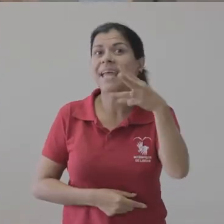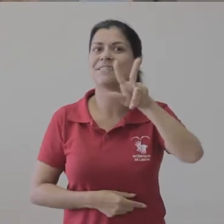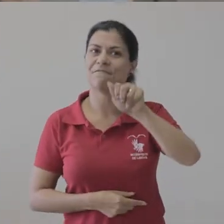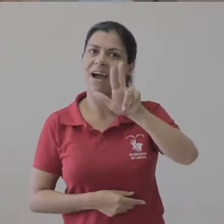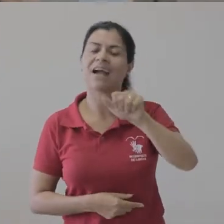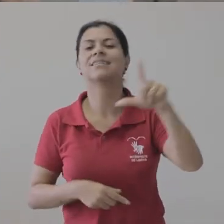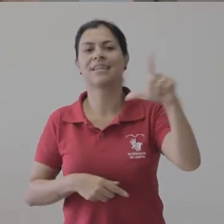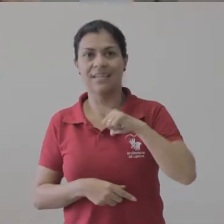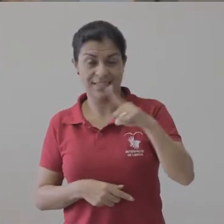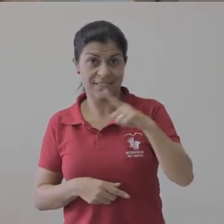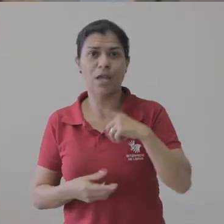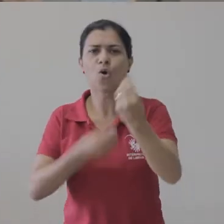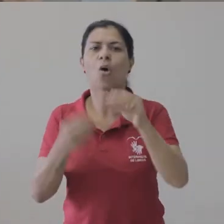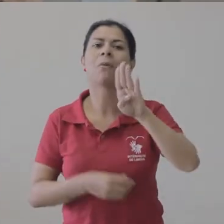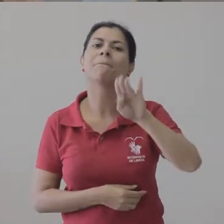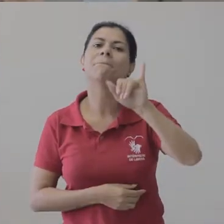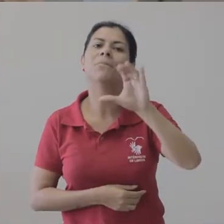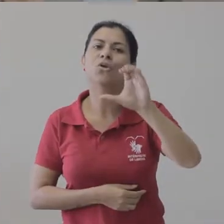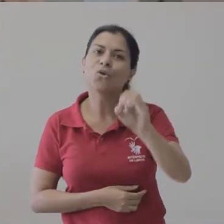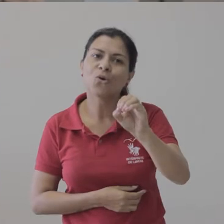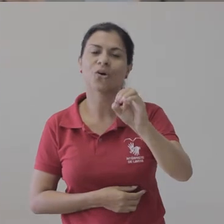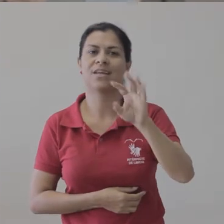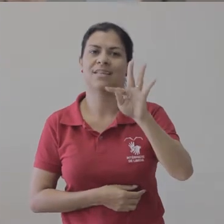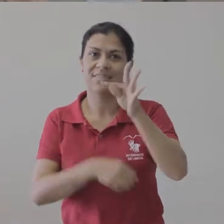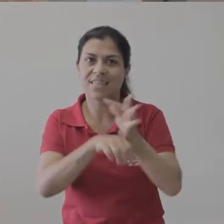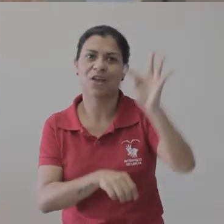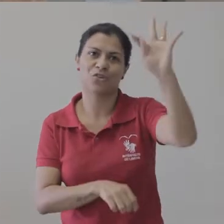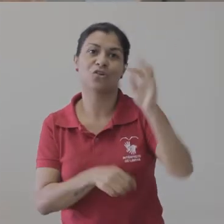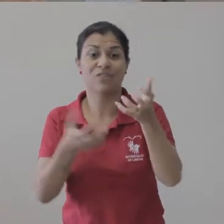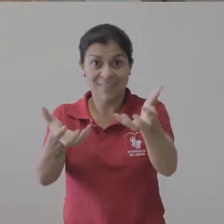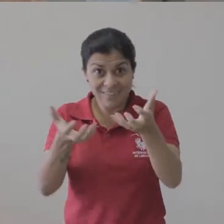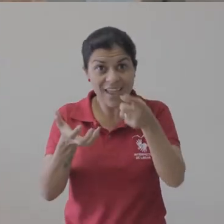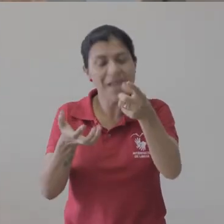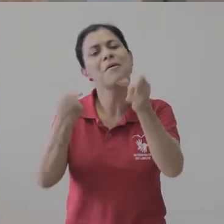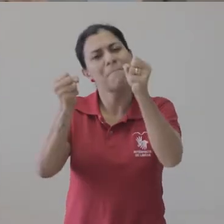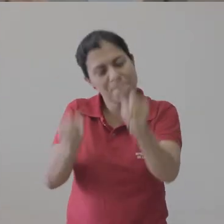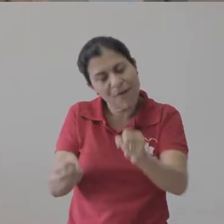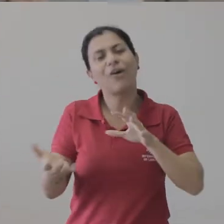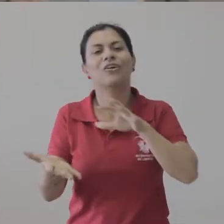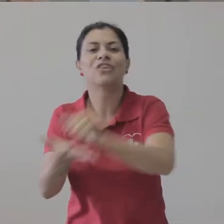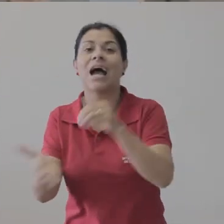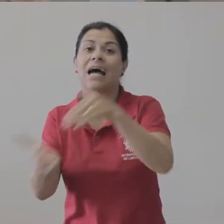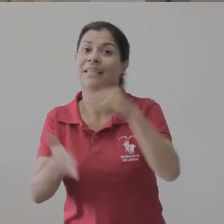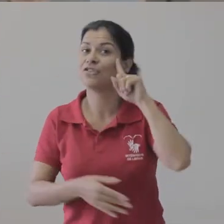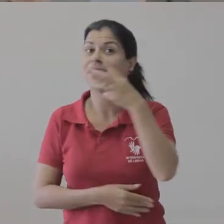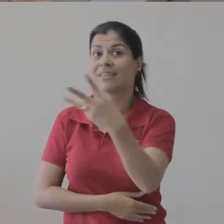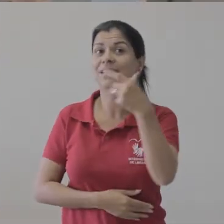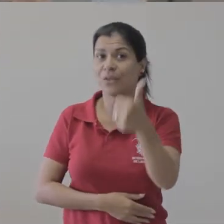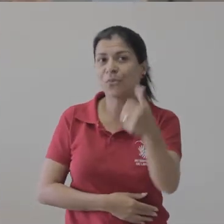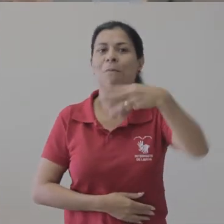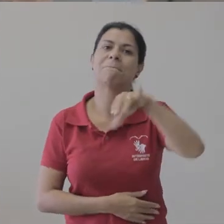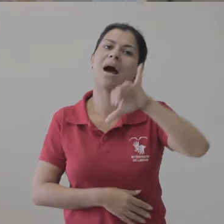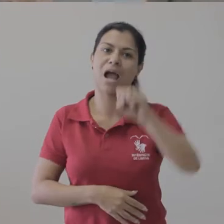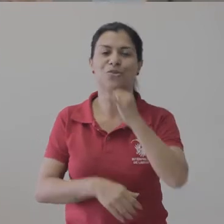vagas do programa da Rede Nordeste de Biotecnologia, a RenorBio. Os interessados têm até o dia 31 de maio para se inscrever